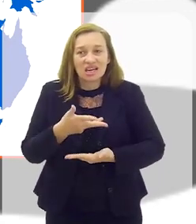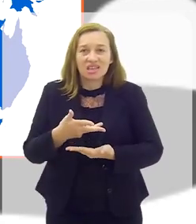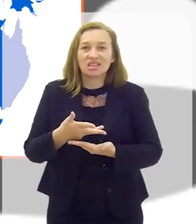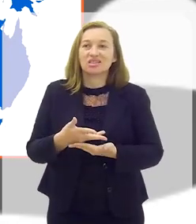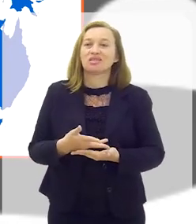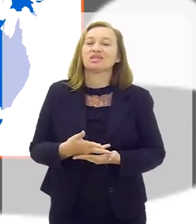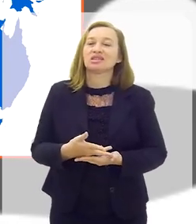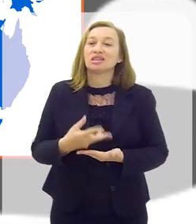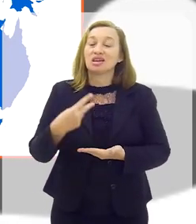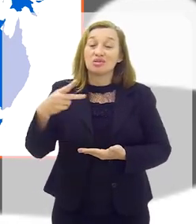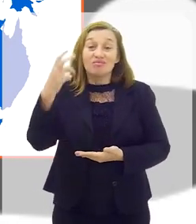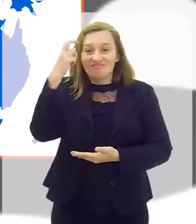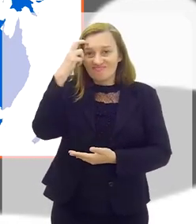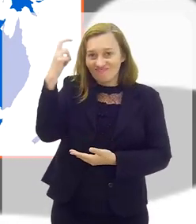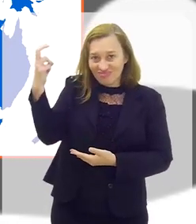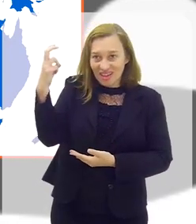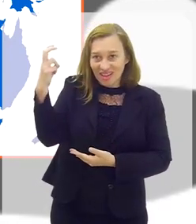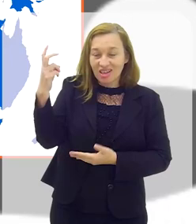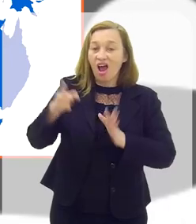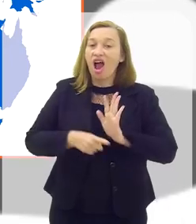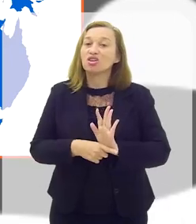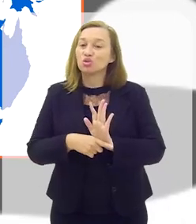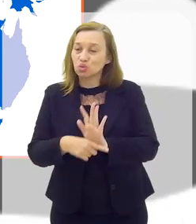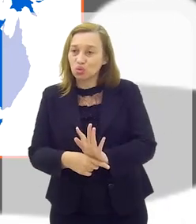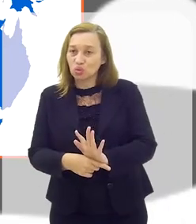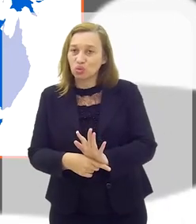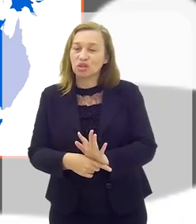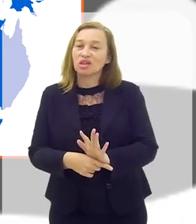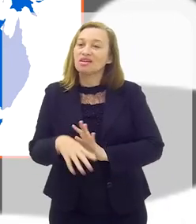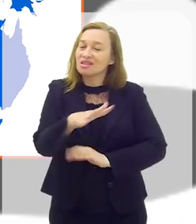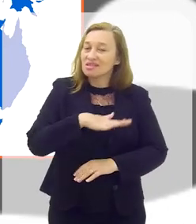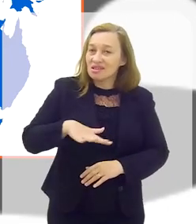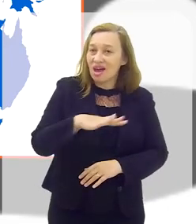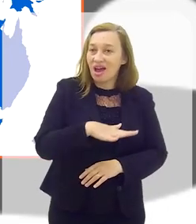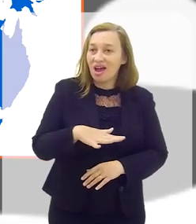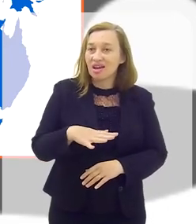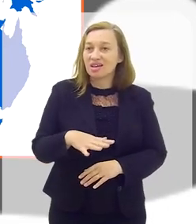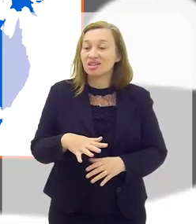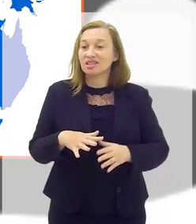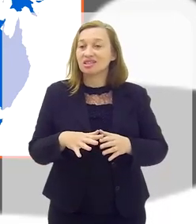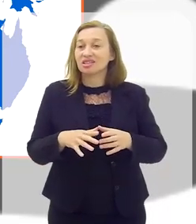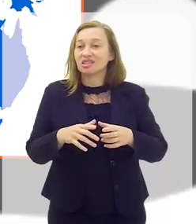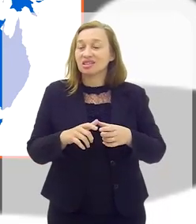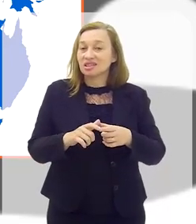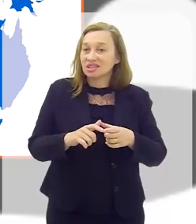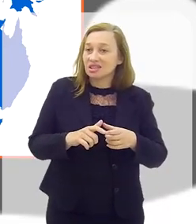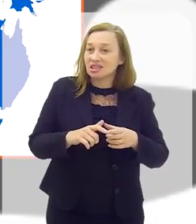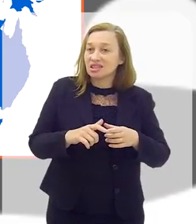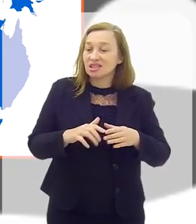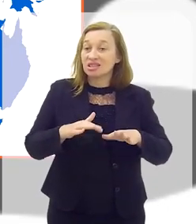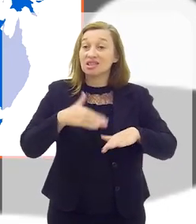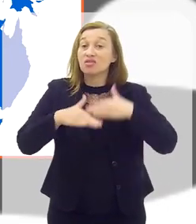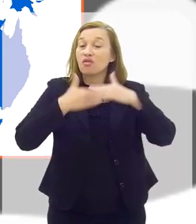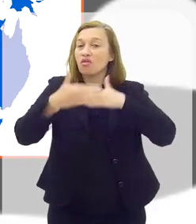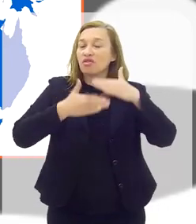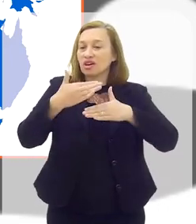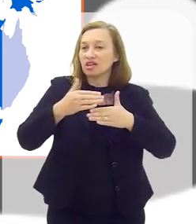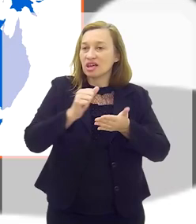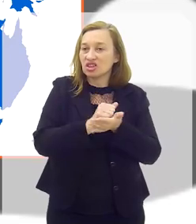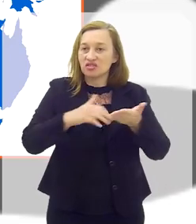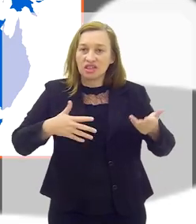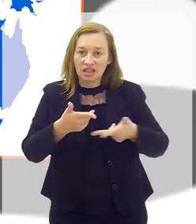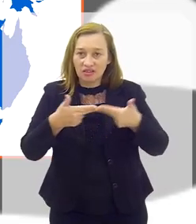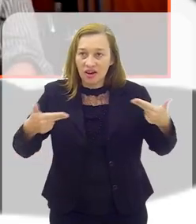da sua inteligência, ajudando nessa área tão complexa, de organizar tantas atividades